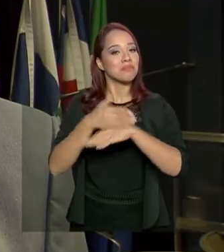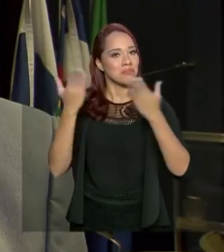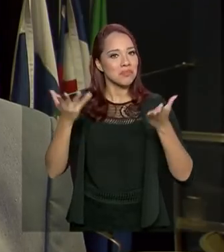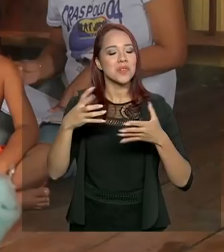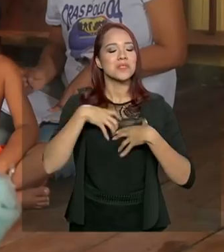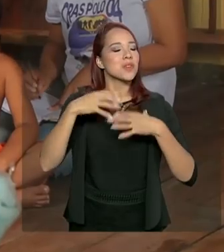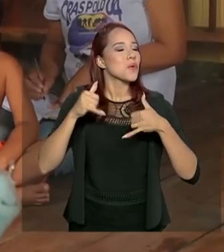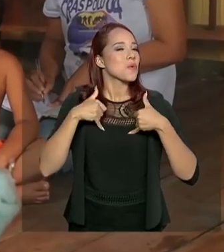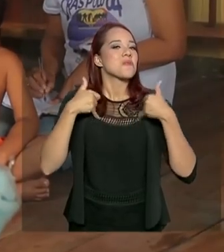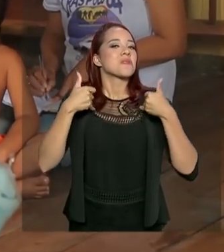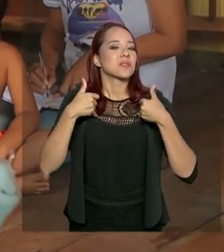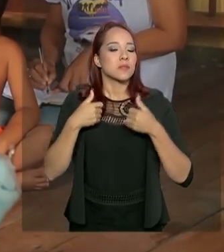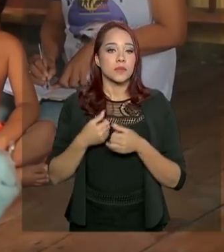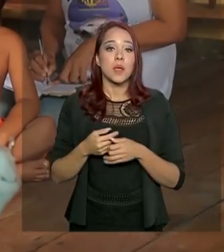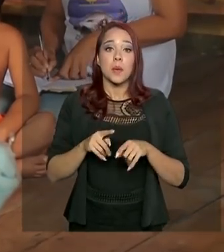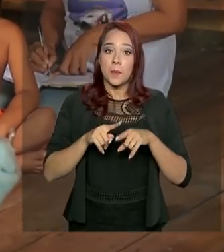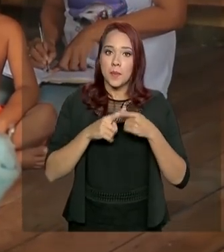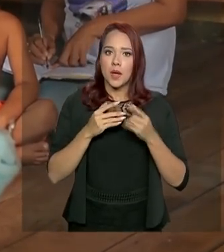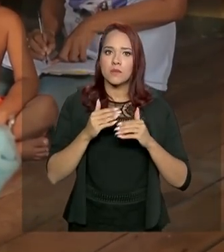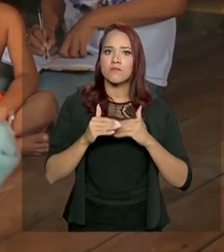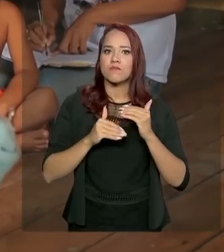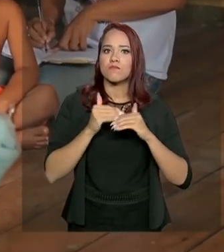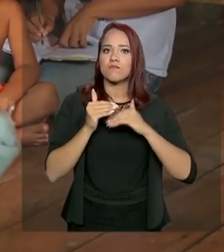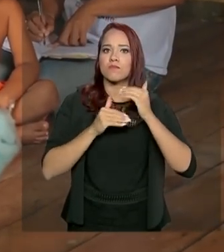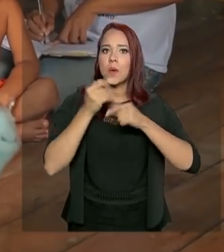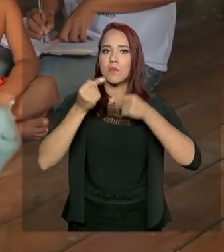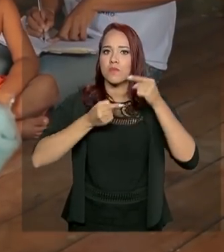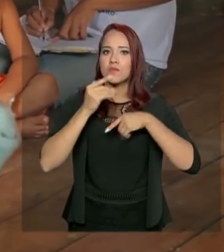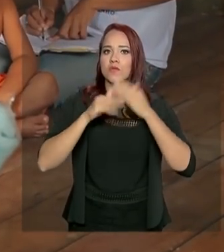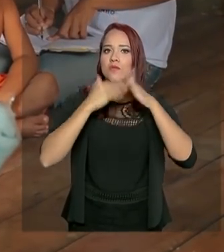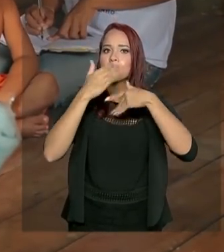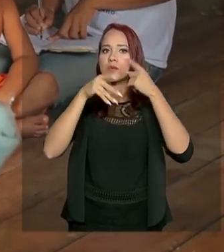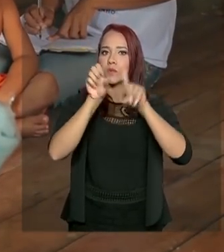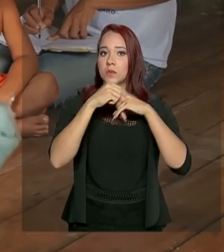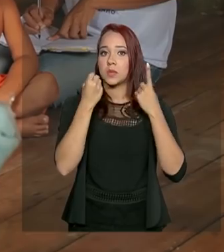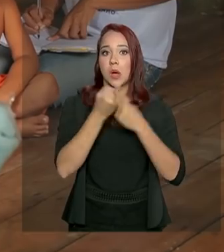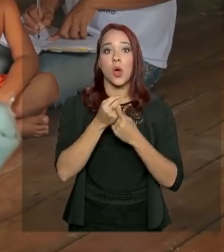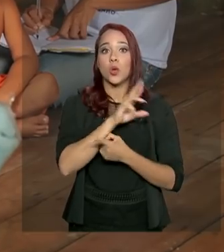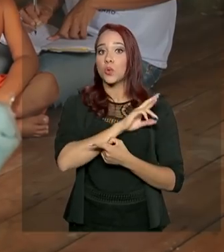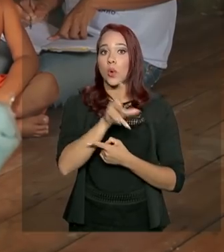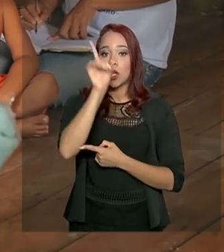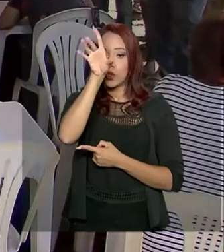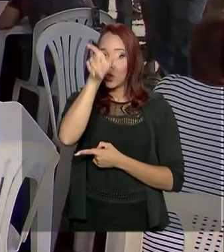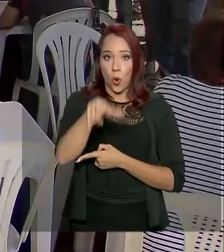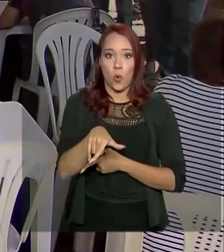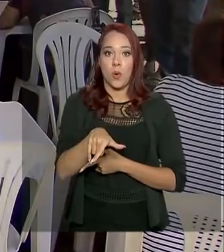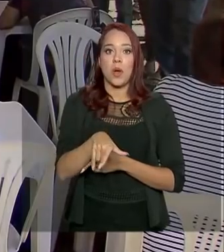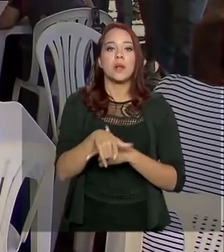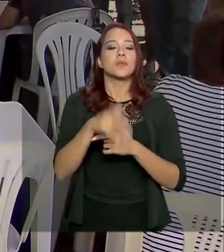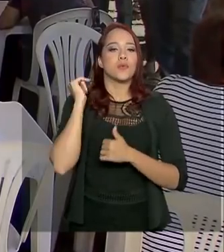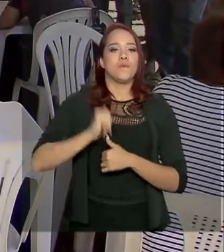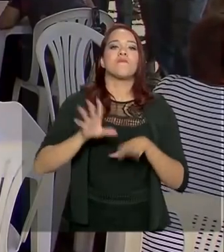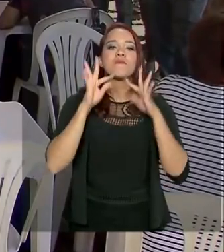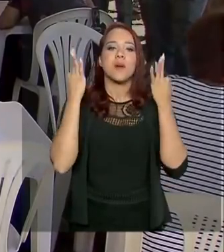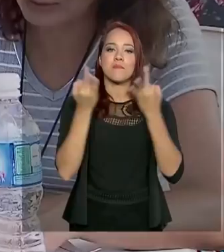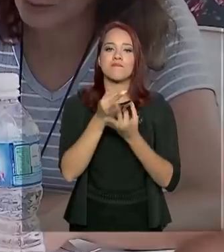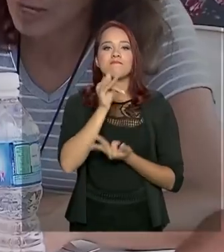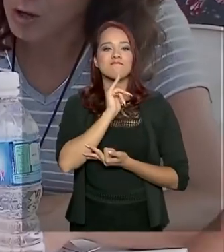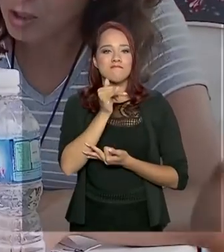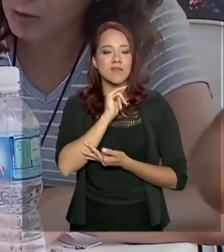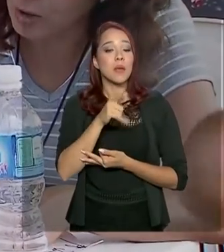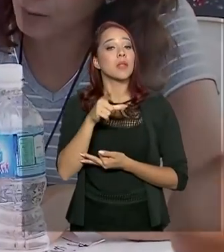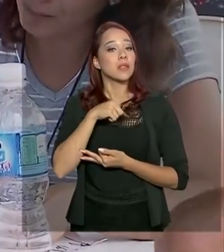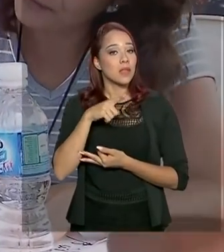orgulhoso disso. Mas os avanços na política de desenvolvimento social não ficam só aí. No Bolsa Família, por exemplo,